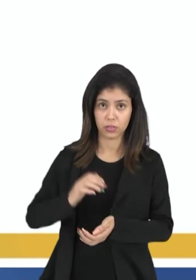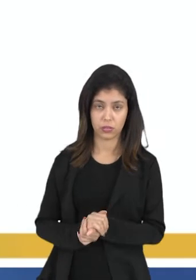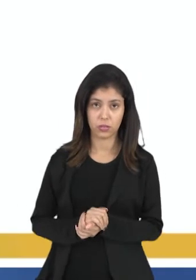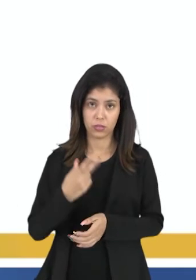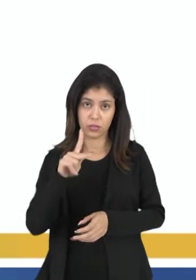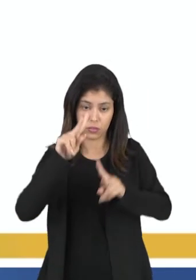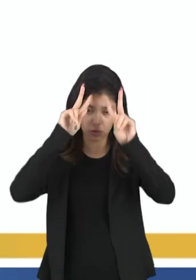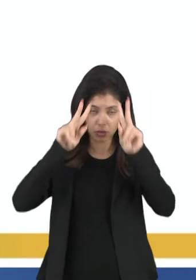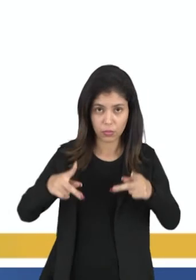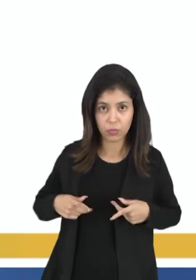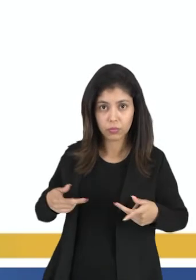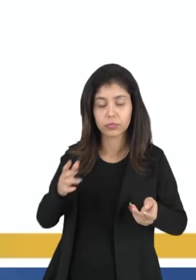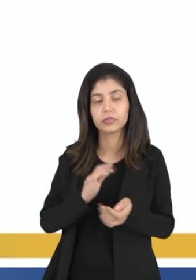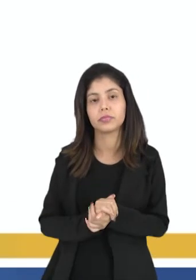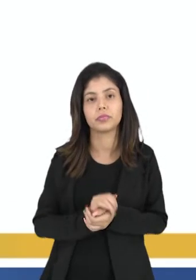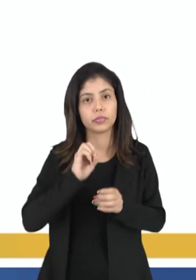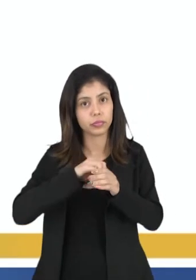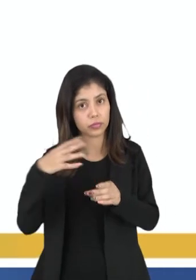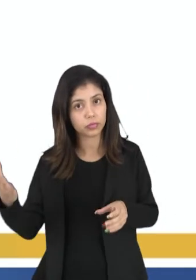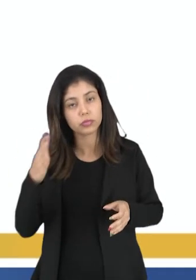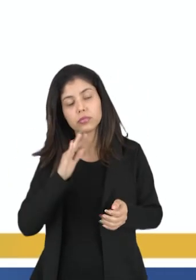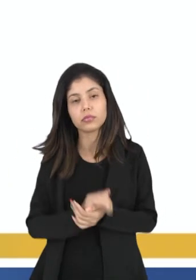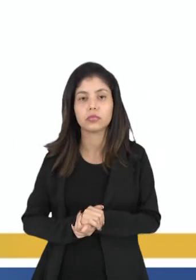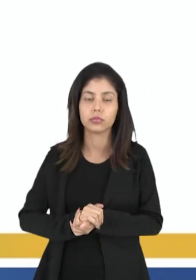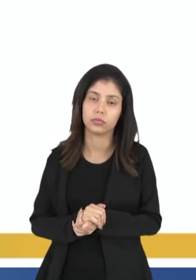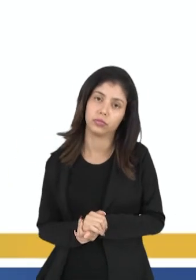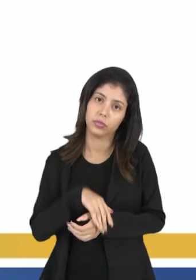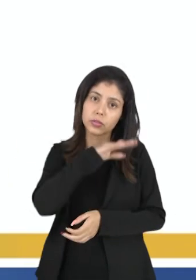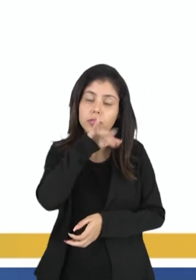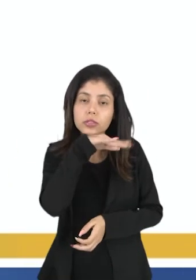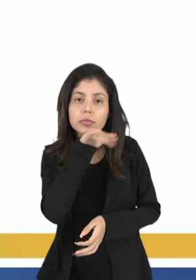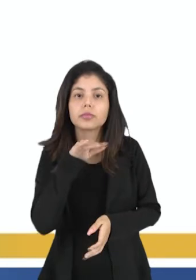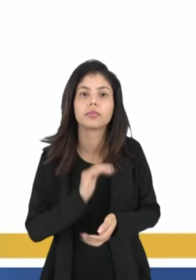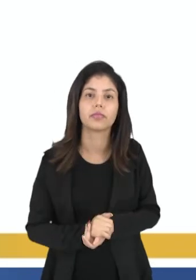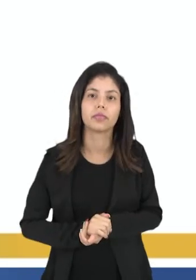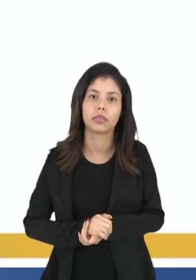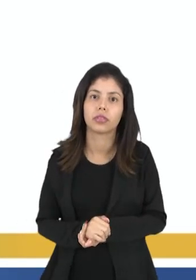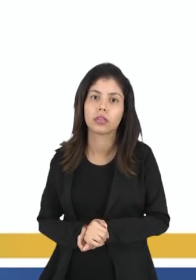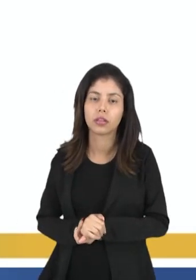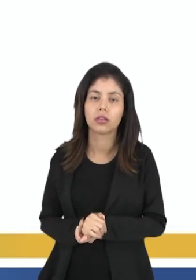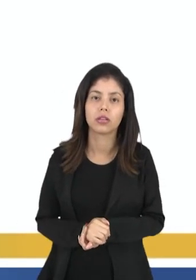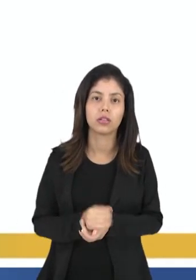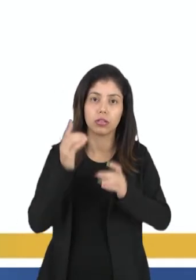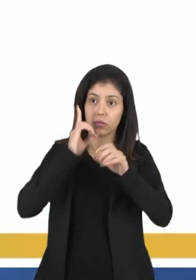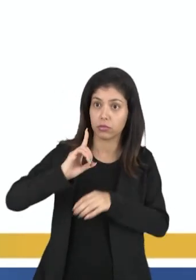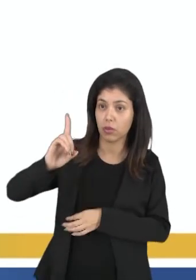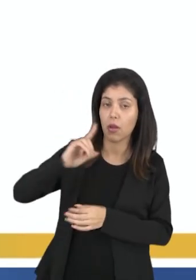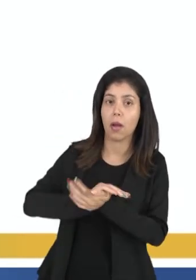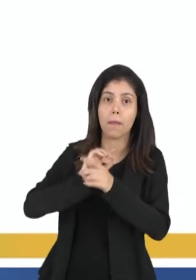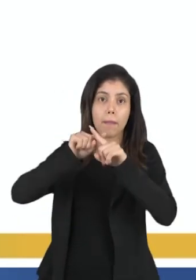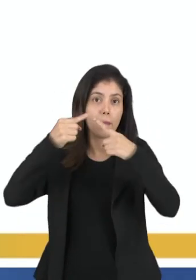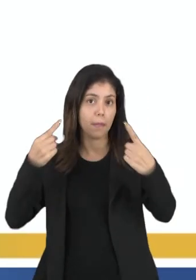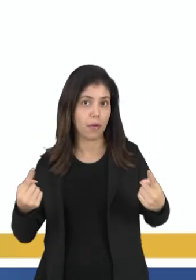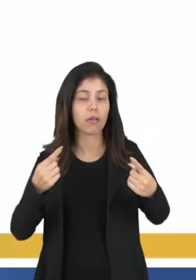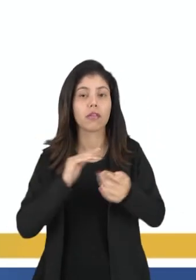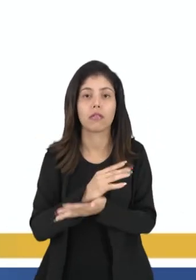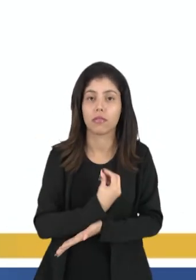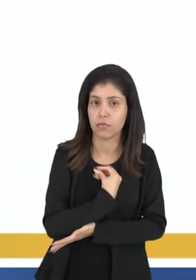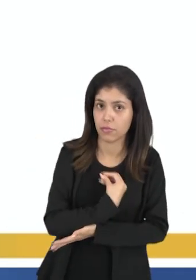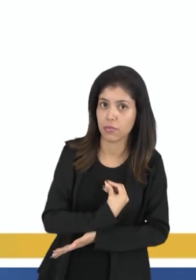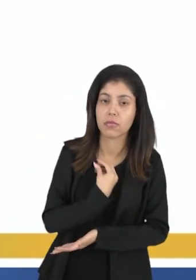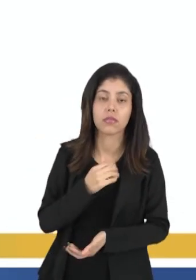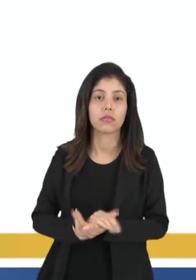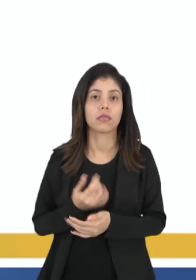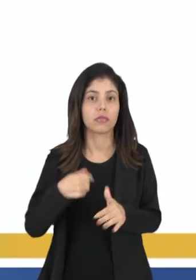o ser humano que vive fora da poli, ou ele é um animal, ou ele é um deus. Mas, se ele vive dentro da